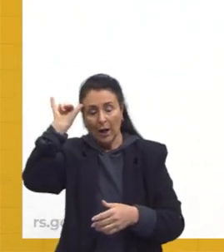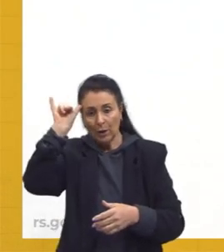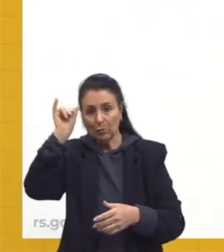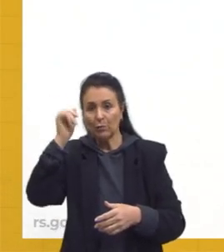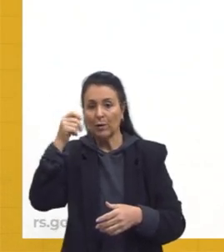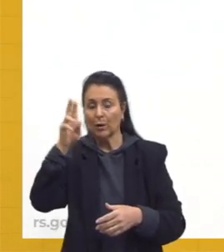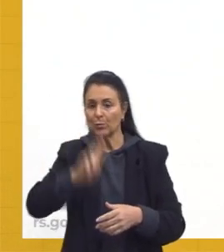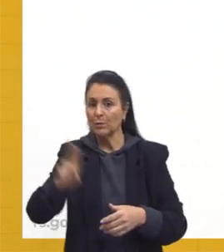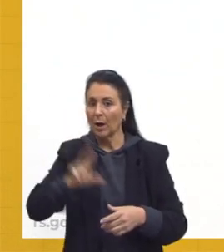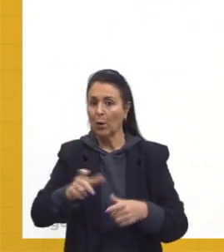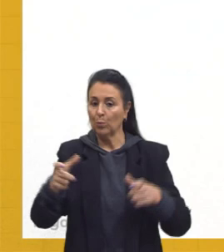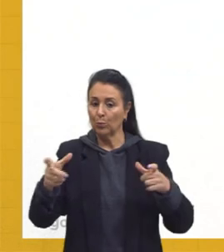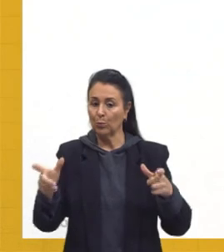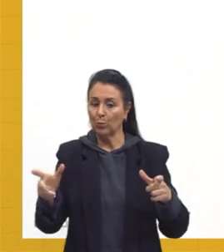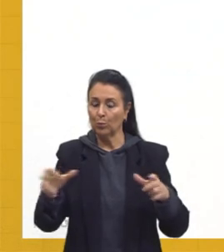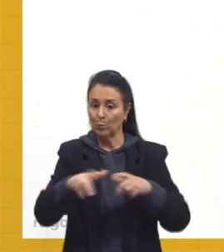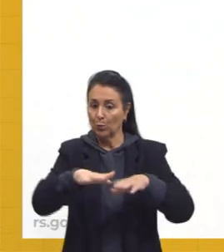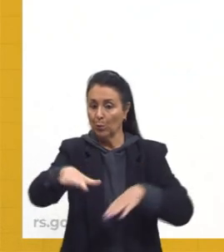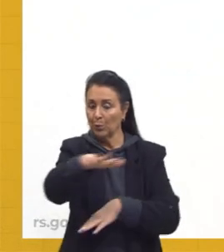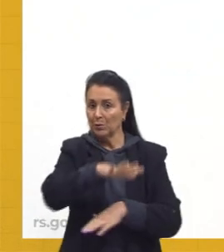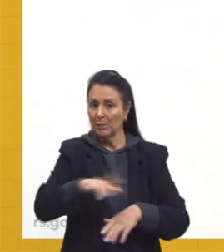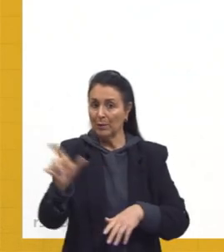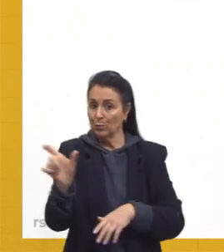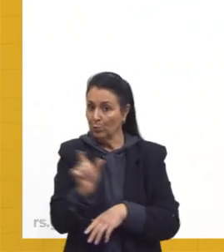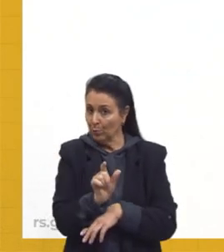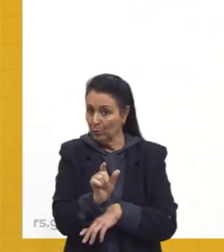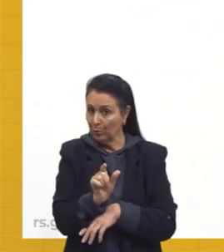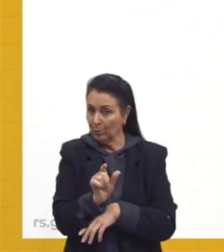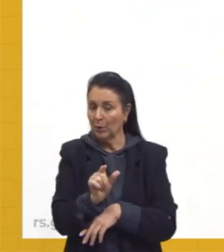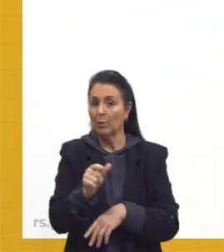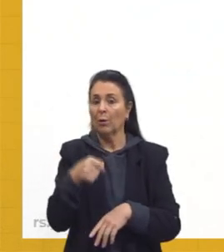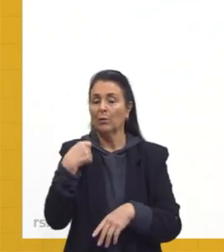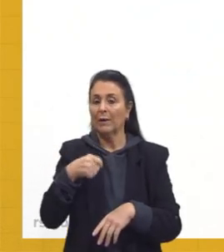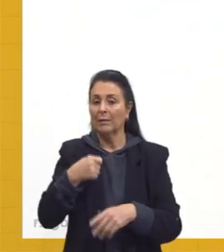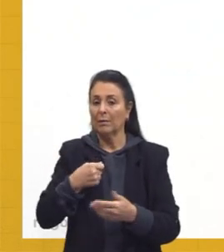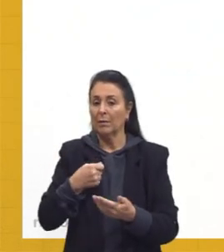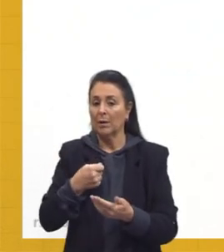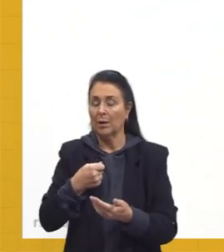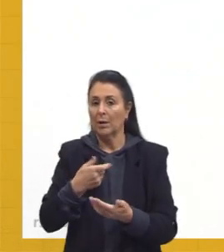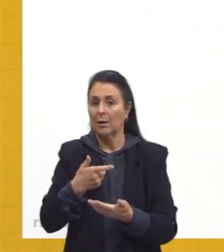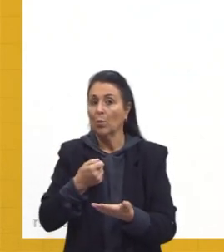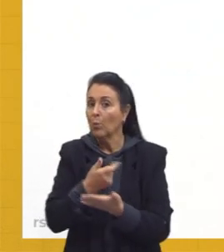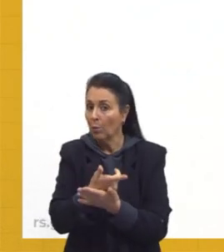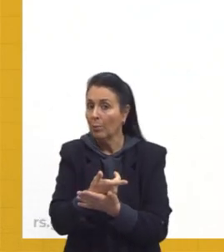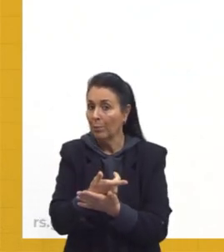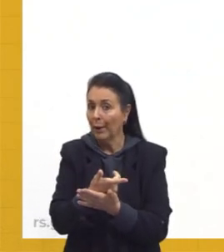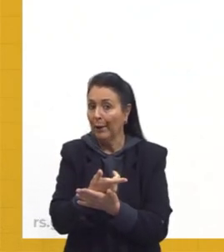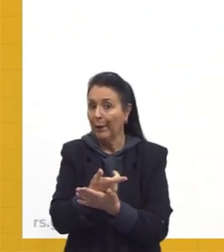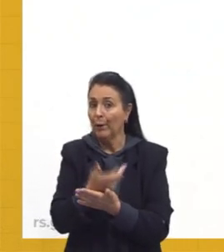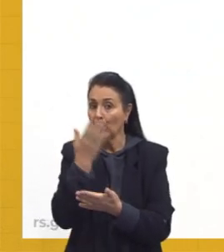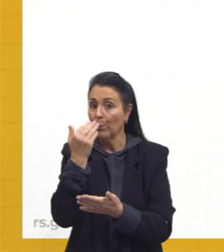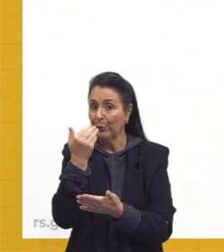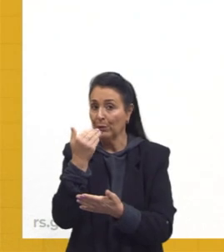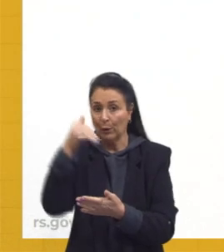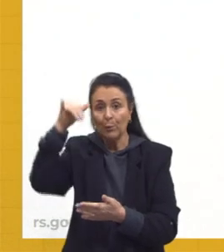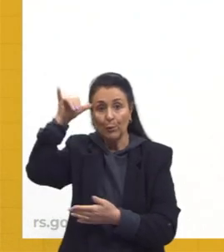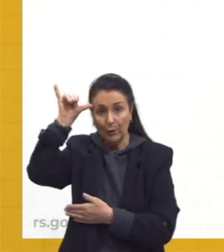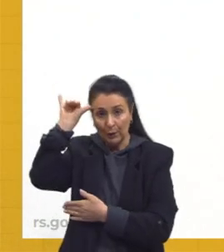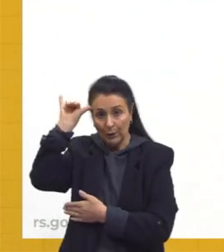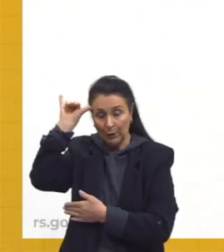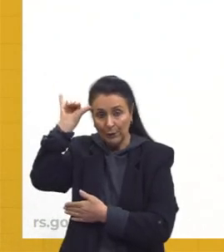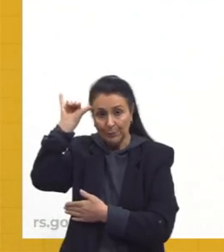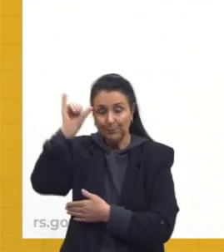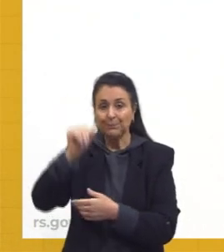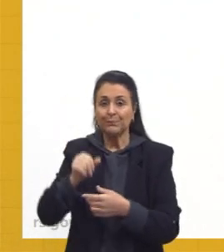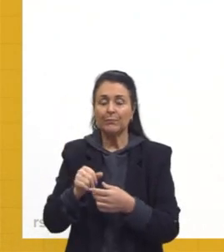alimento. Então, precisa muito, é cara, né, porque tu vai ter que agora bancar esse animal. E,